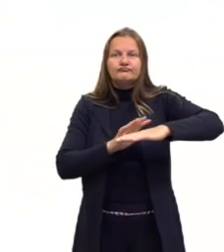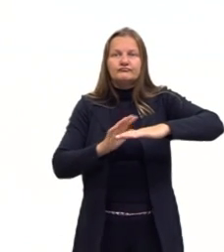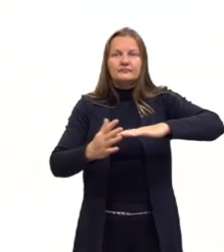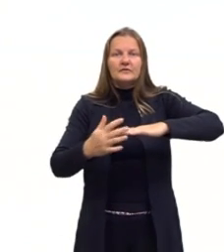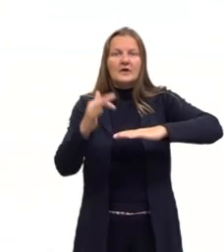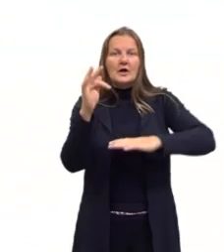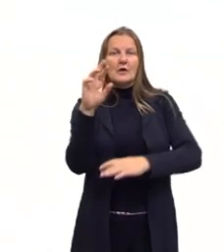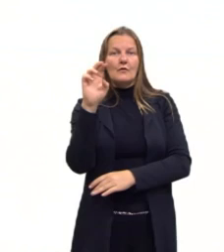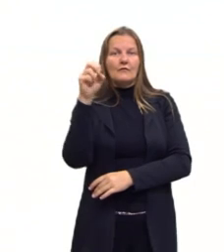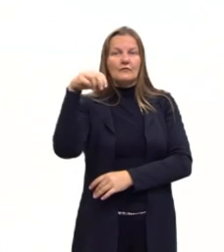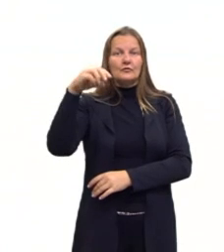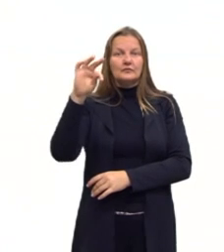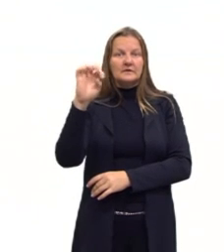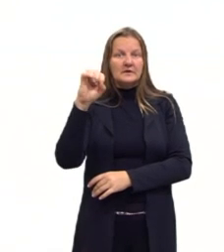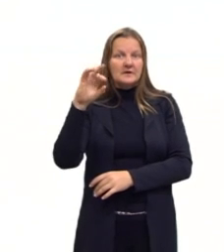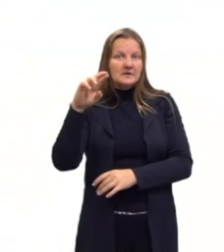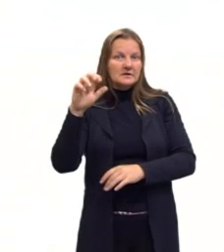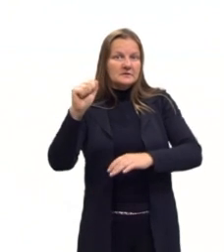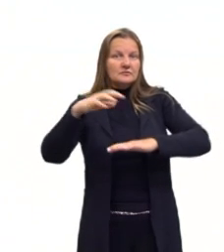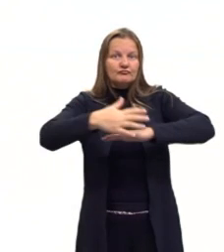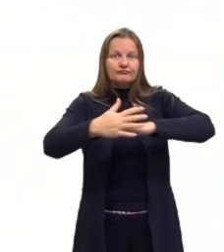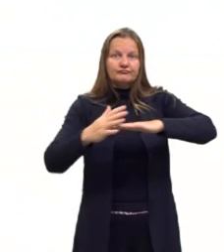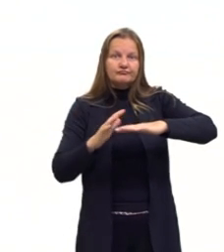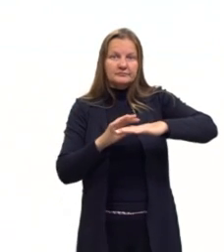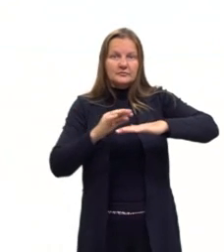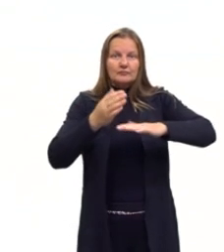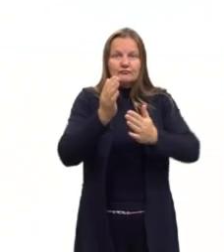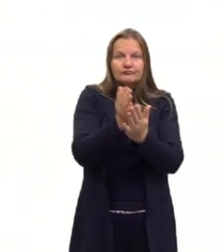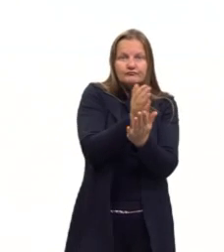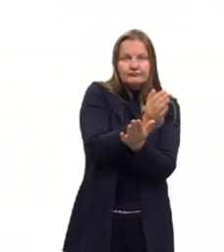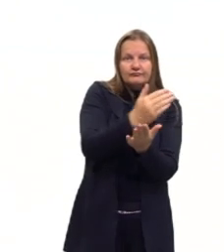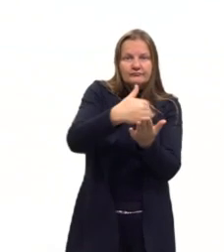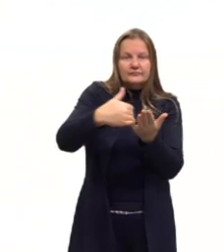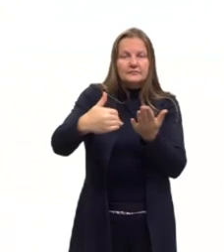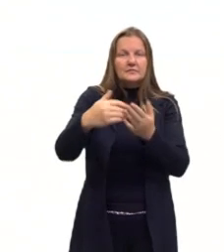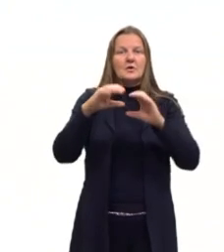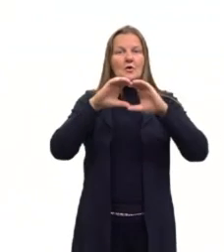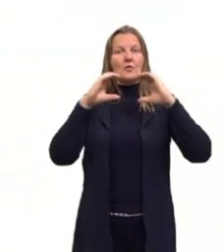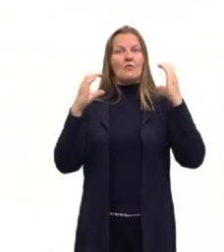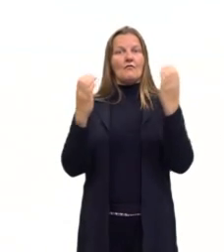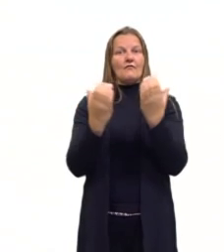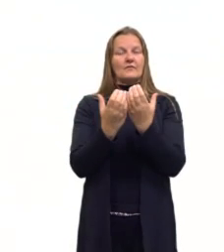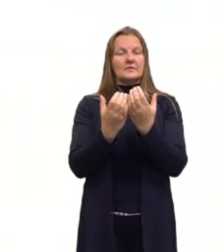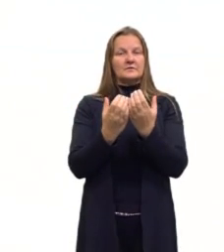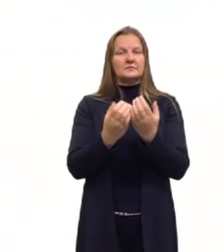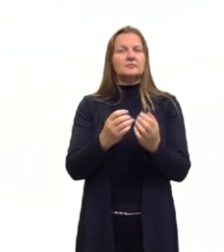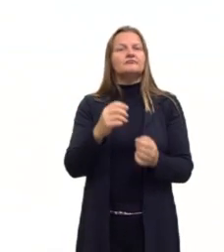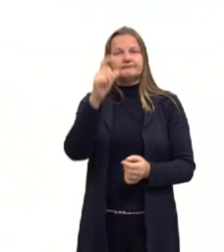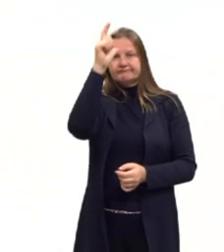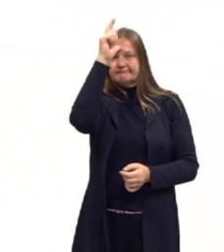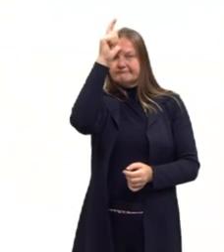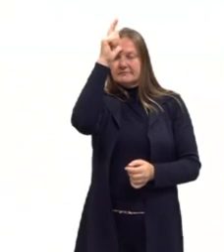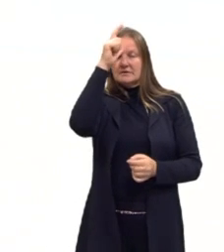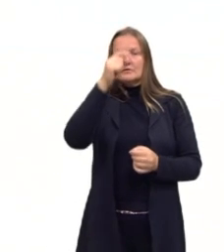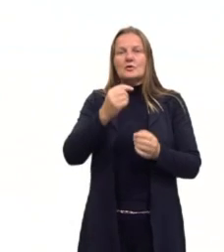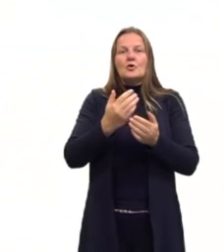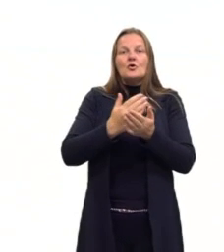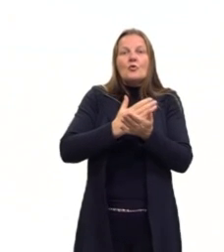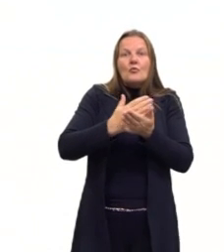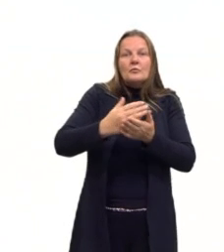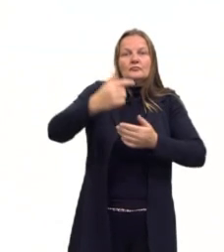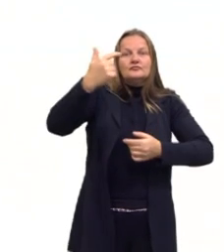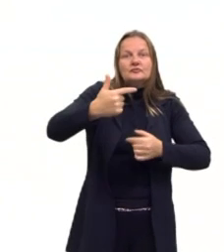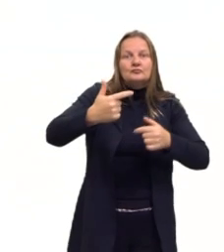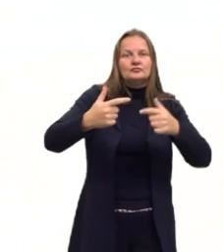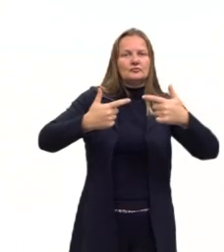como também foi em decorrência dessa, dessa conferência que nós entramos na Segunda